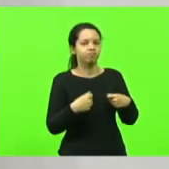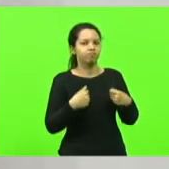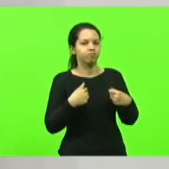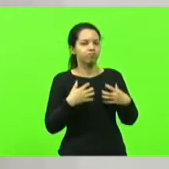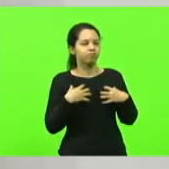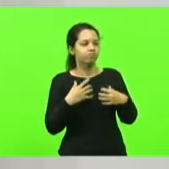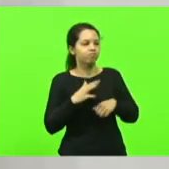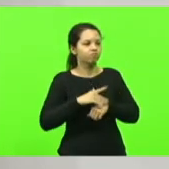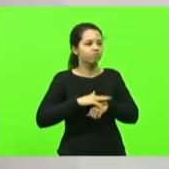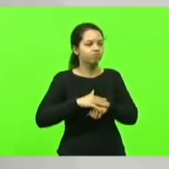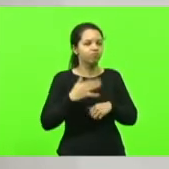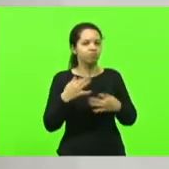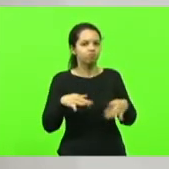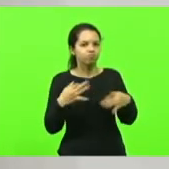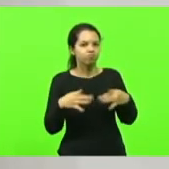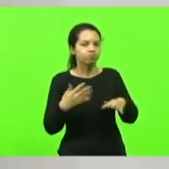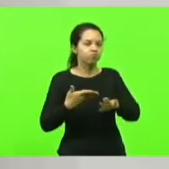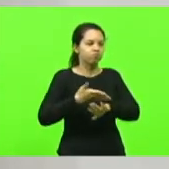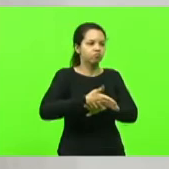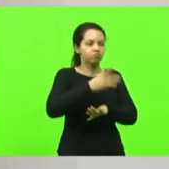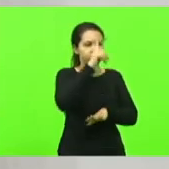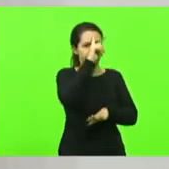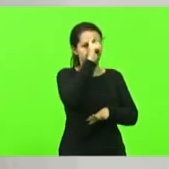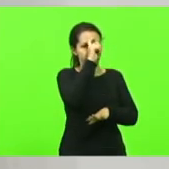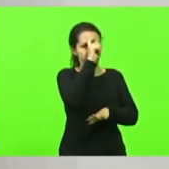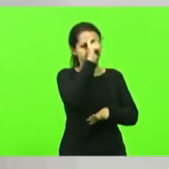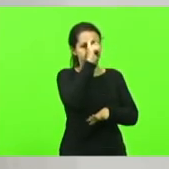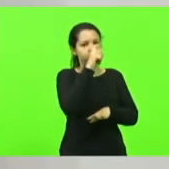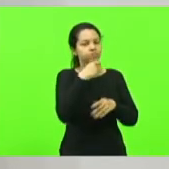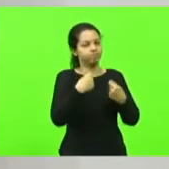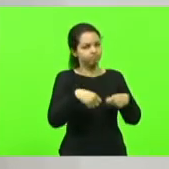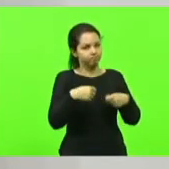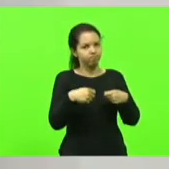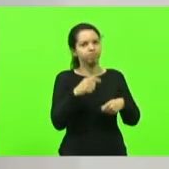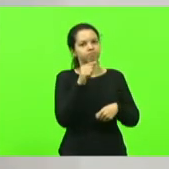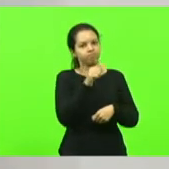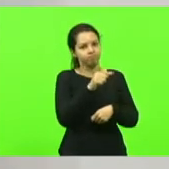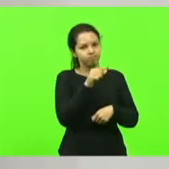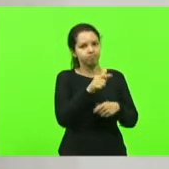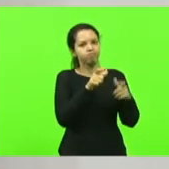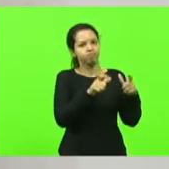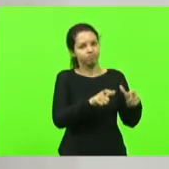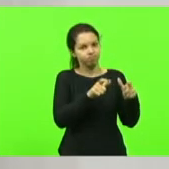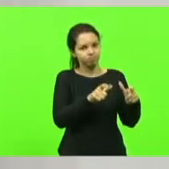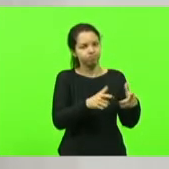precisa, sim, que tenha lá no estabelecimento hospitalar